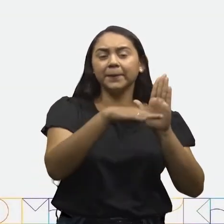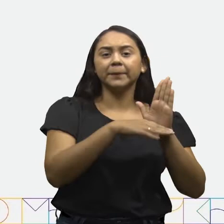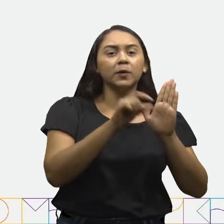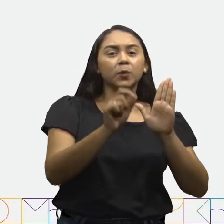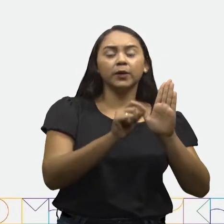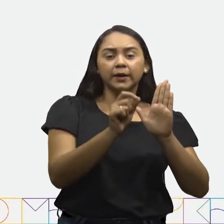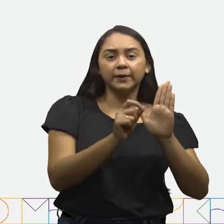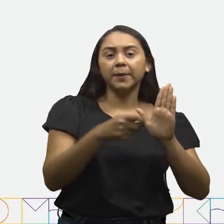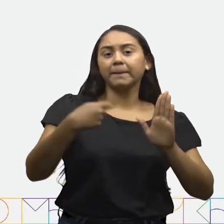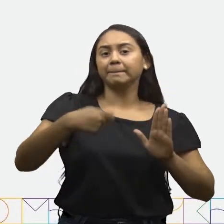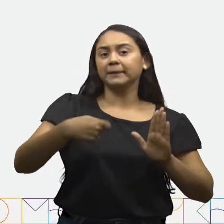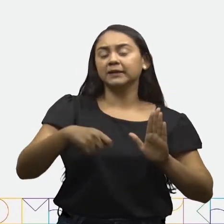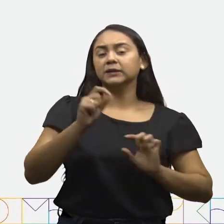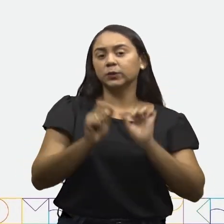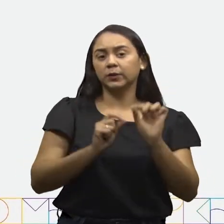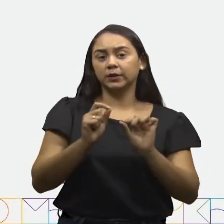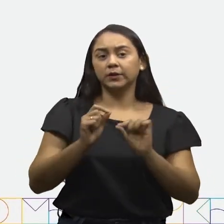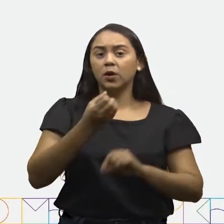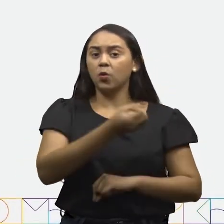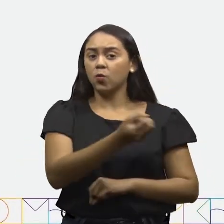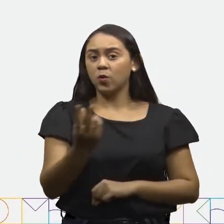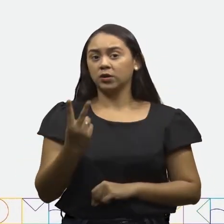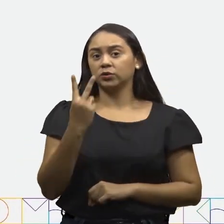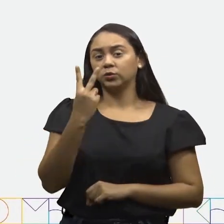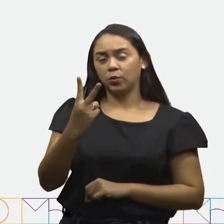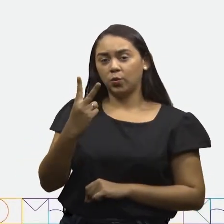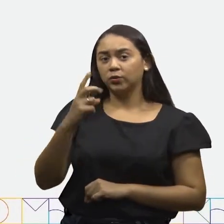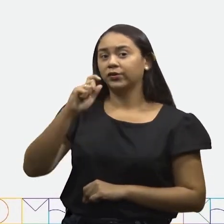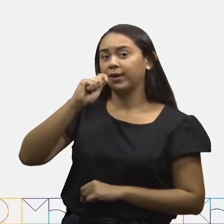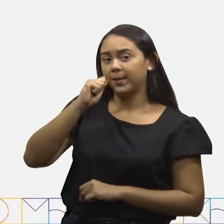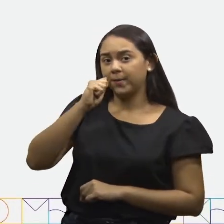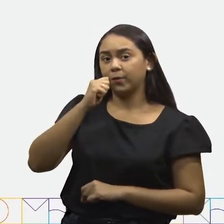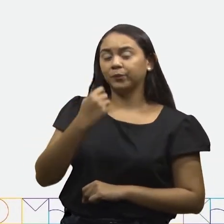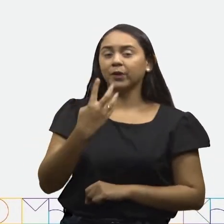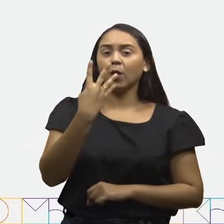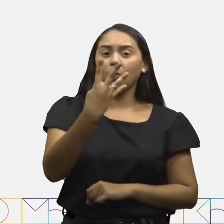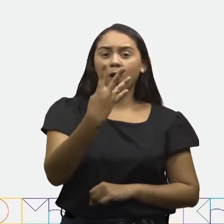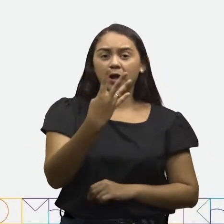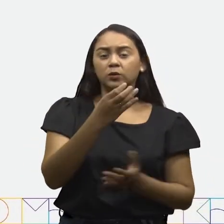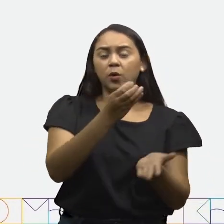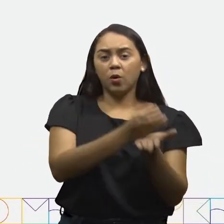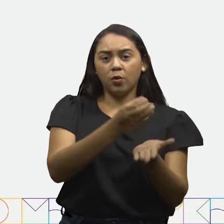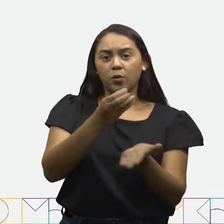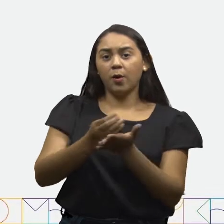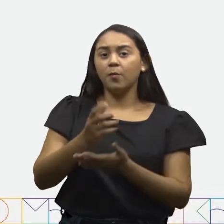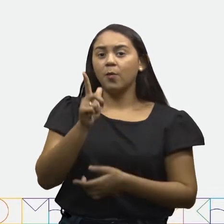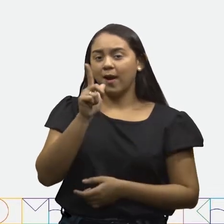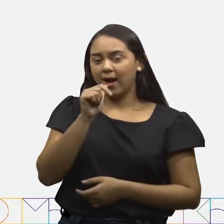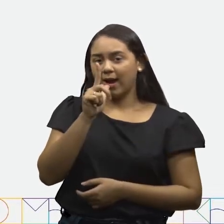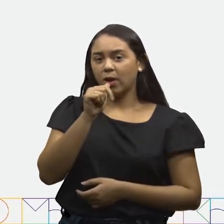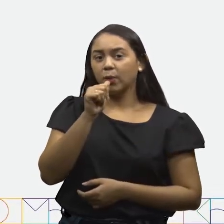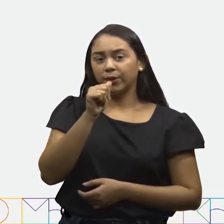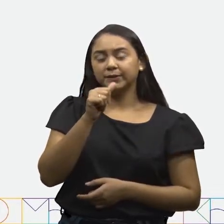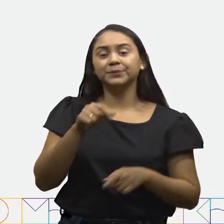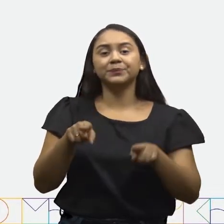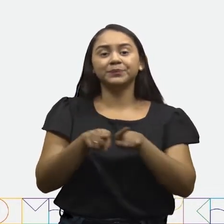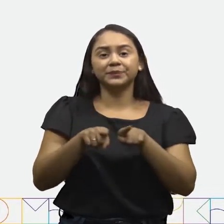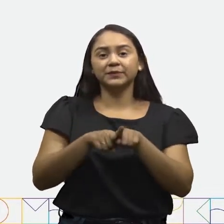Para fazer uma jarra de suco, eu vou precisar de 2 limões, 4 copos de água